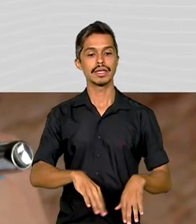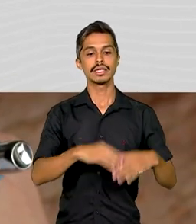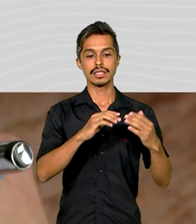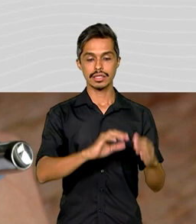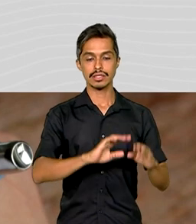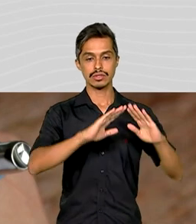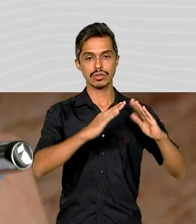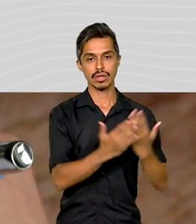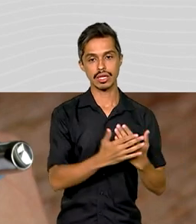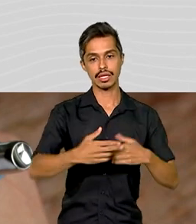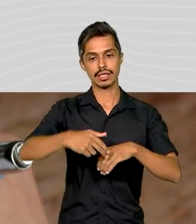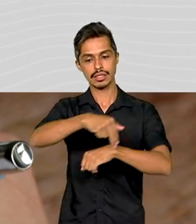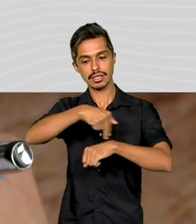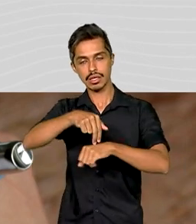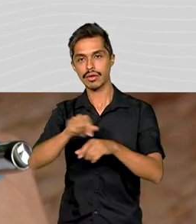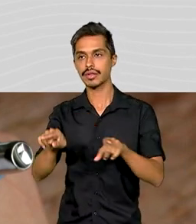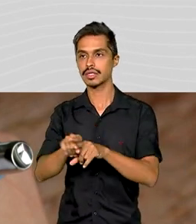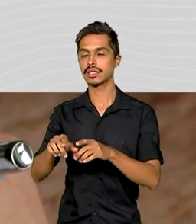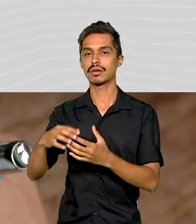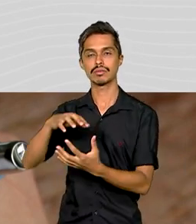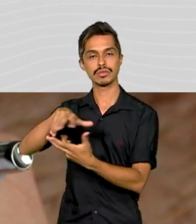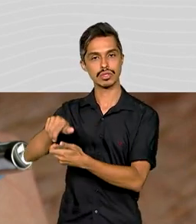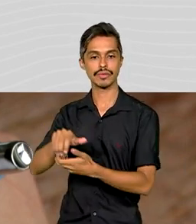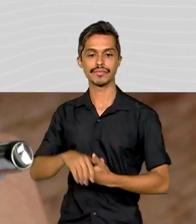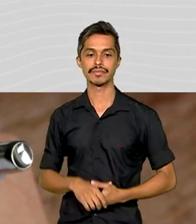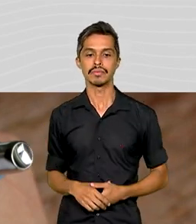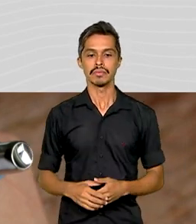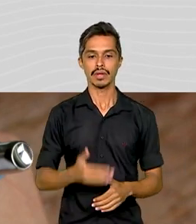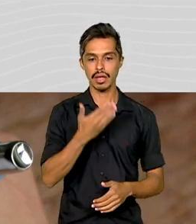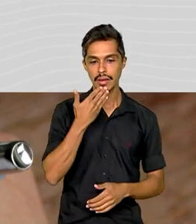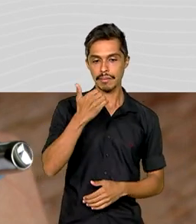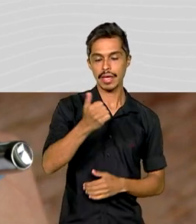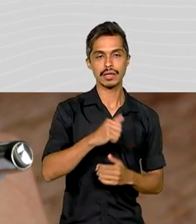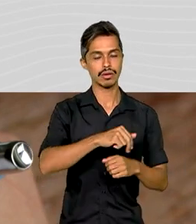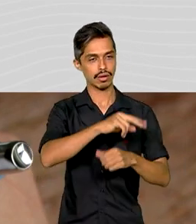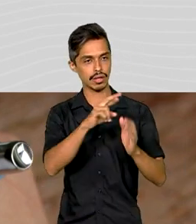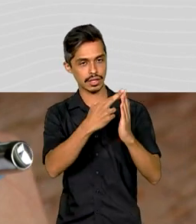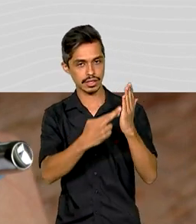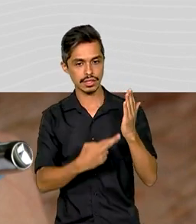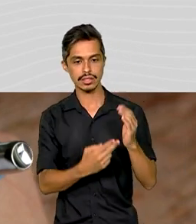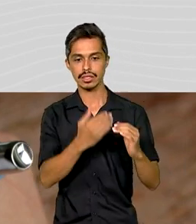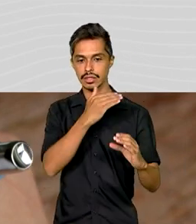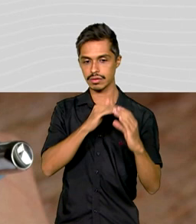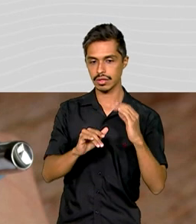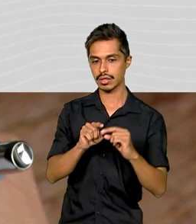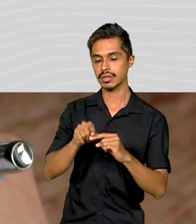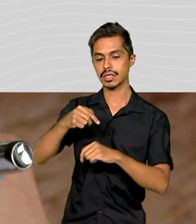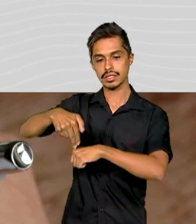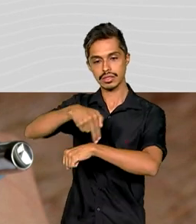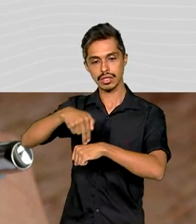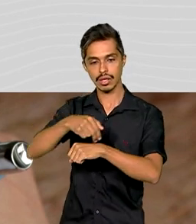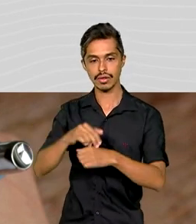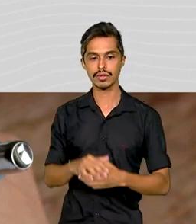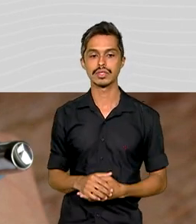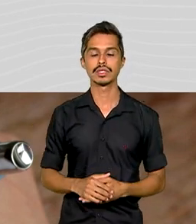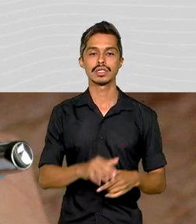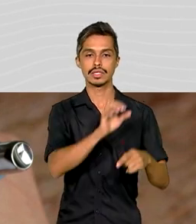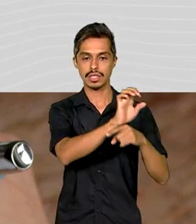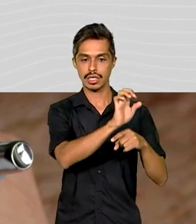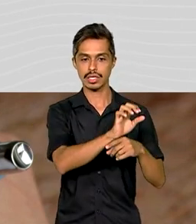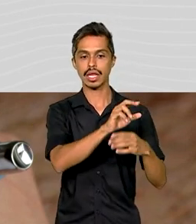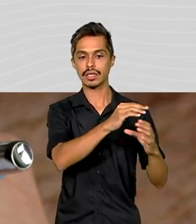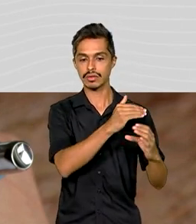nacional. A primeira melhor redação de cada estado segue para a fase nacional, onde serão